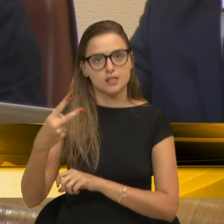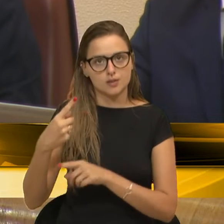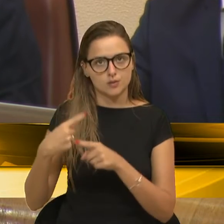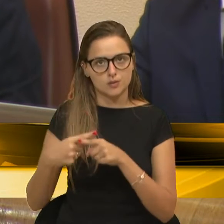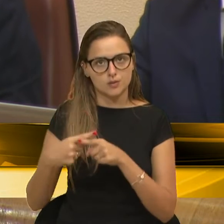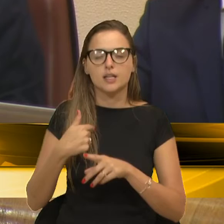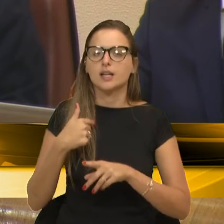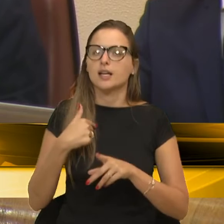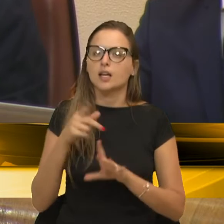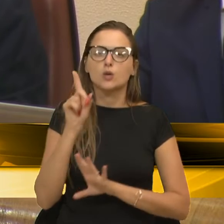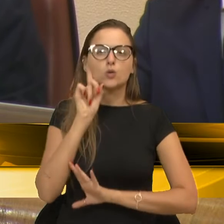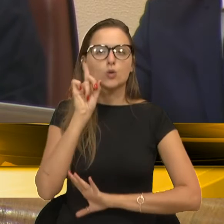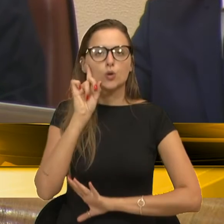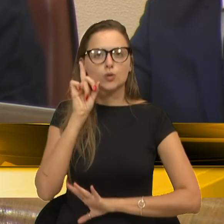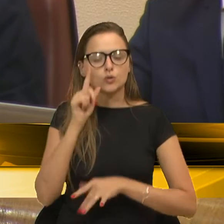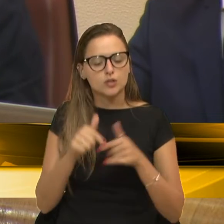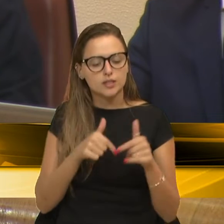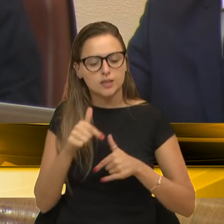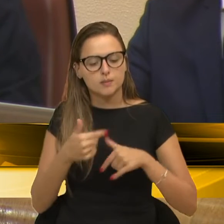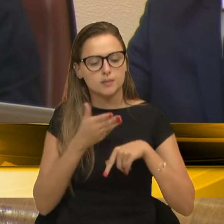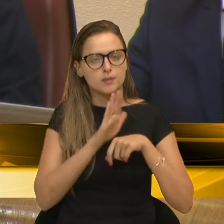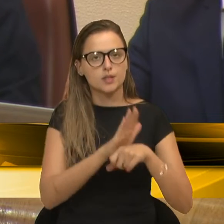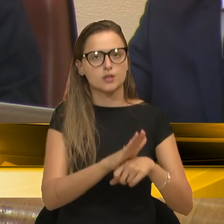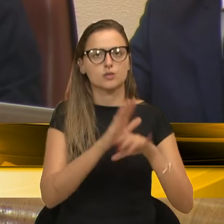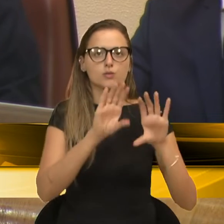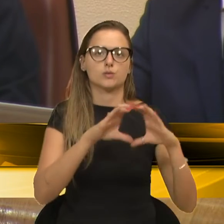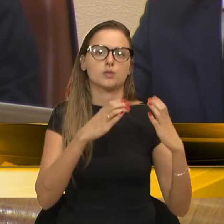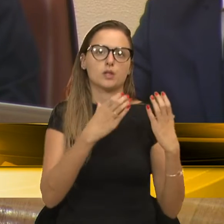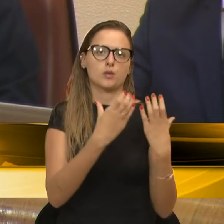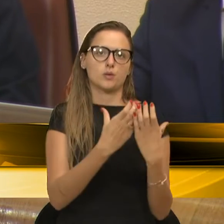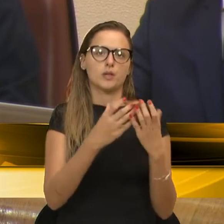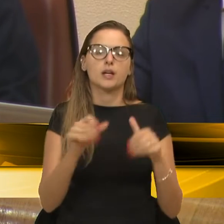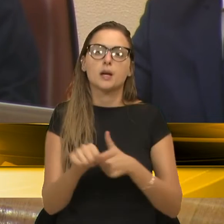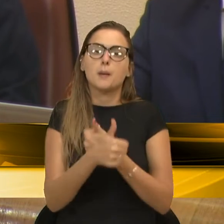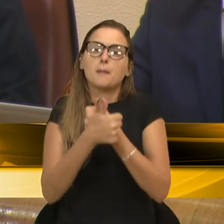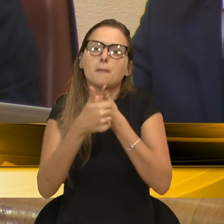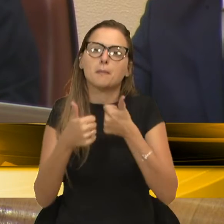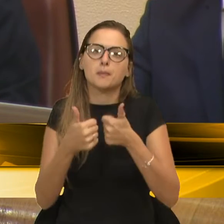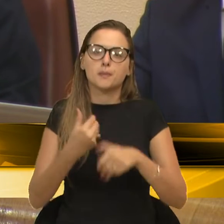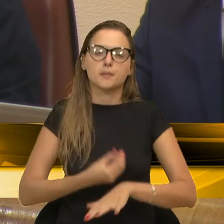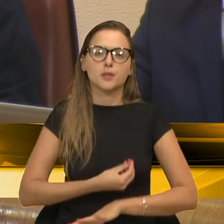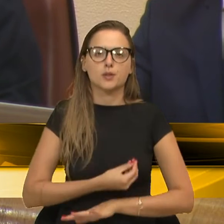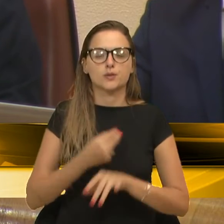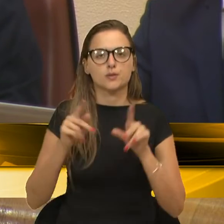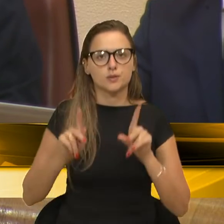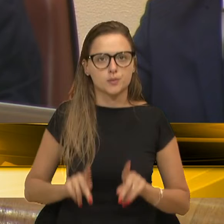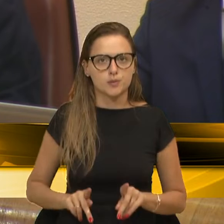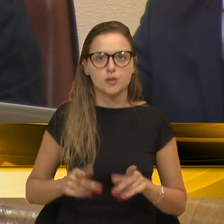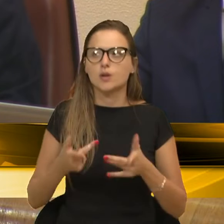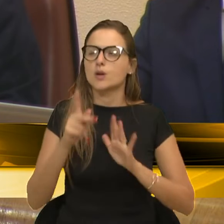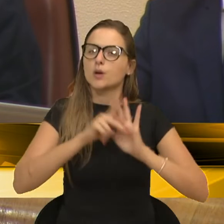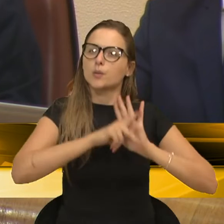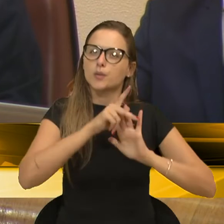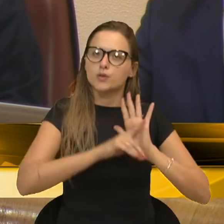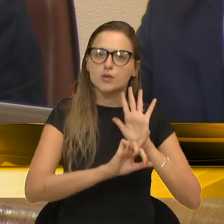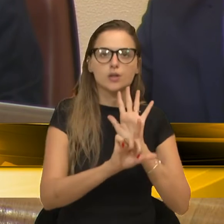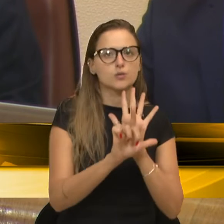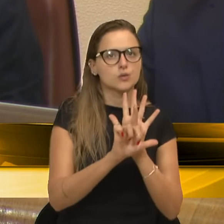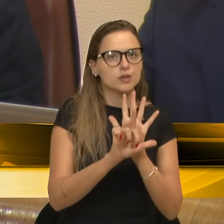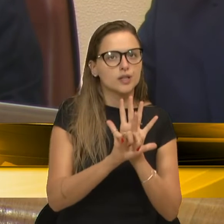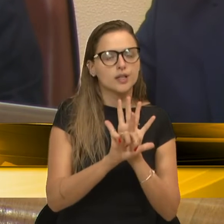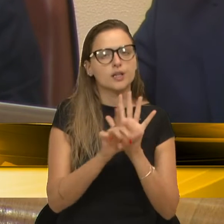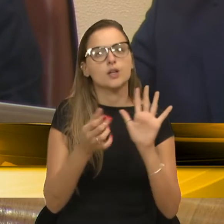me dediquei diariamente a trabalhar para ajudar a nossa comunidade e melhorar a vida das pessoas, seja com projetos de lei, seja